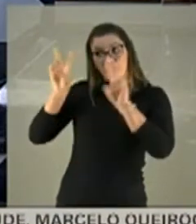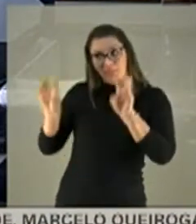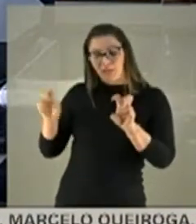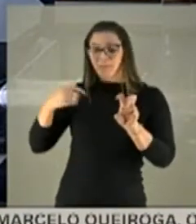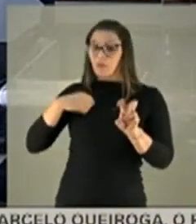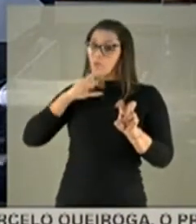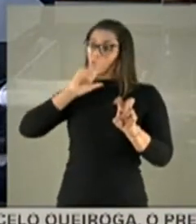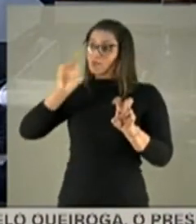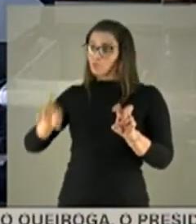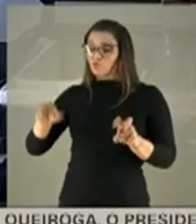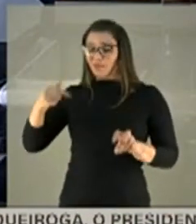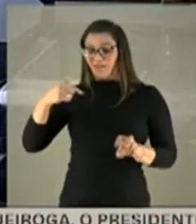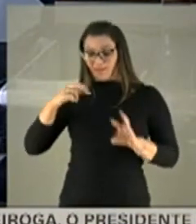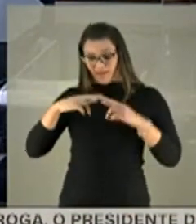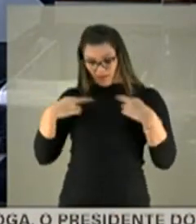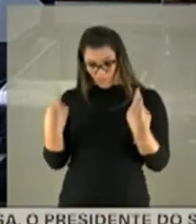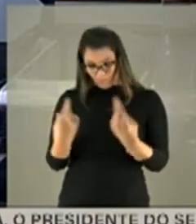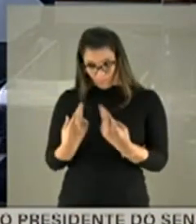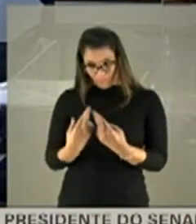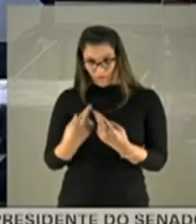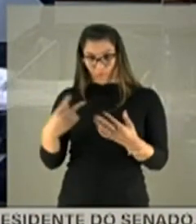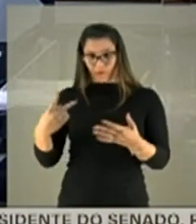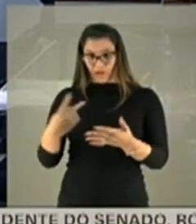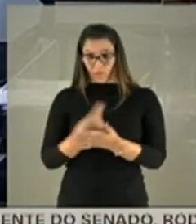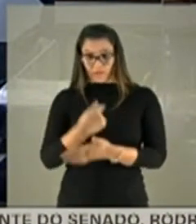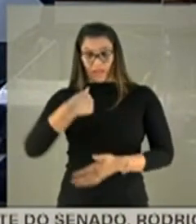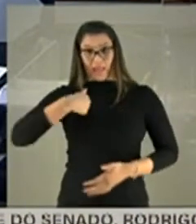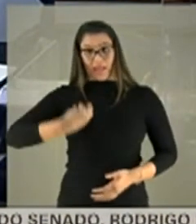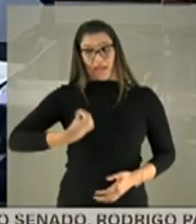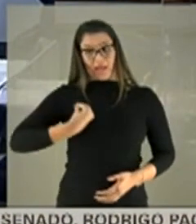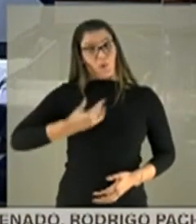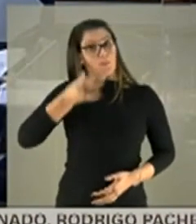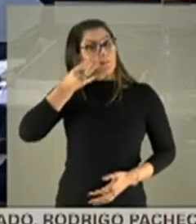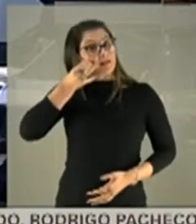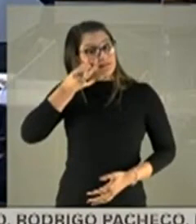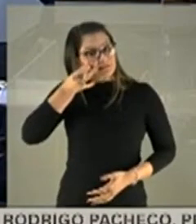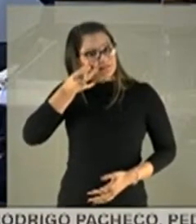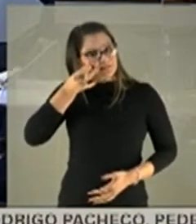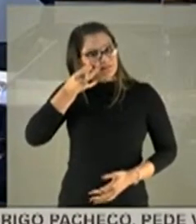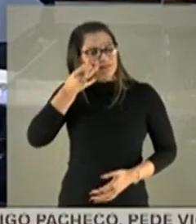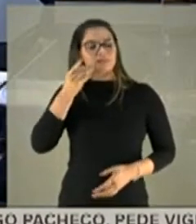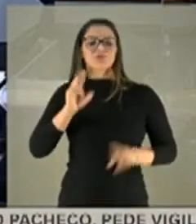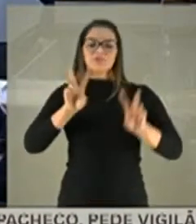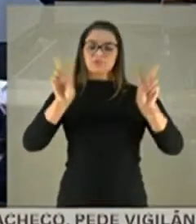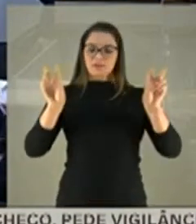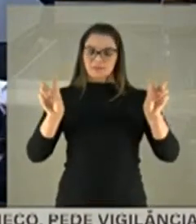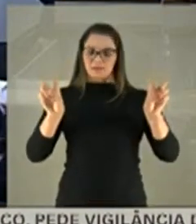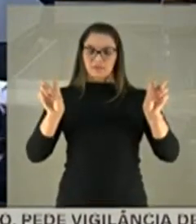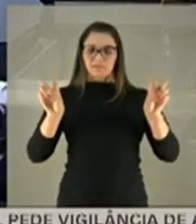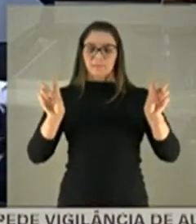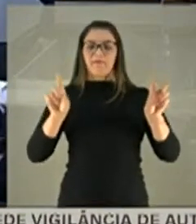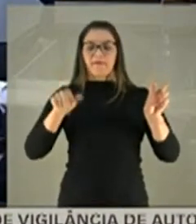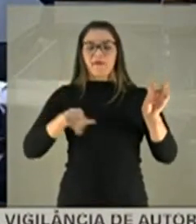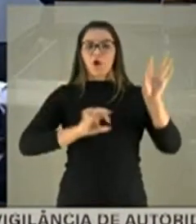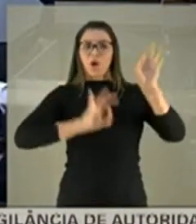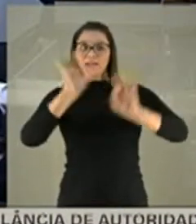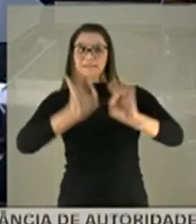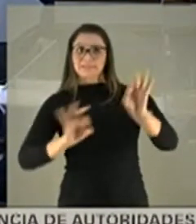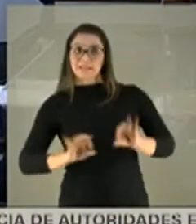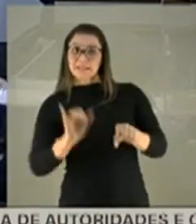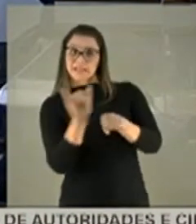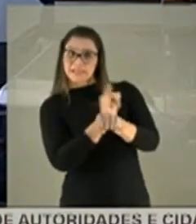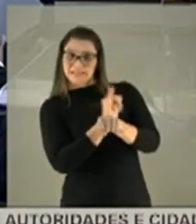eu respondi para o senhor foi que na reunião que foi feita, onde eu estava presente, nós tratamos do planejamento